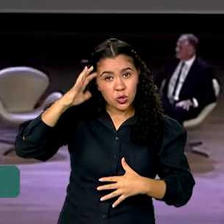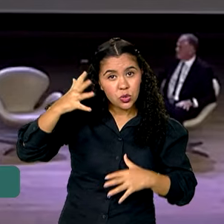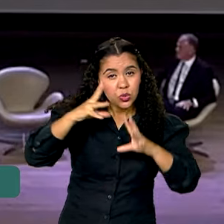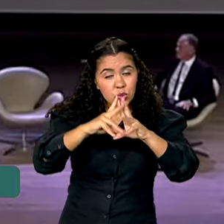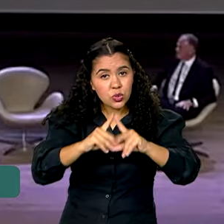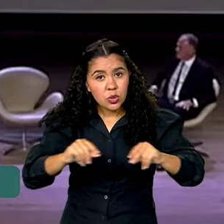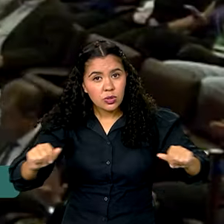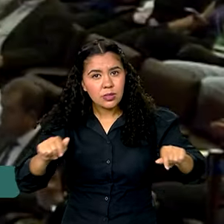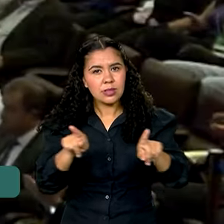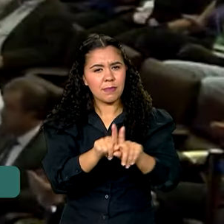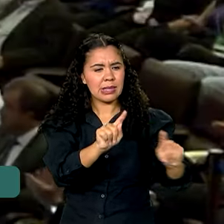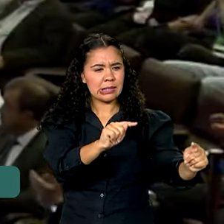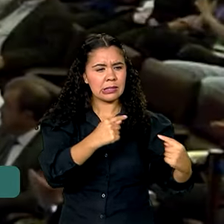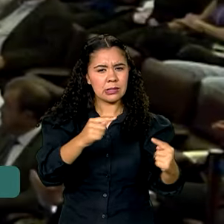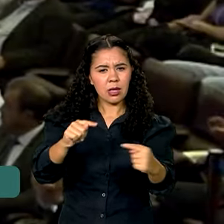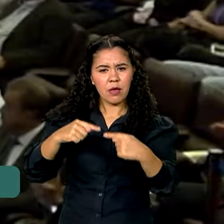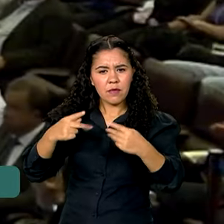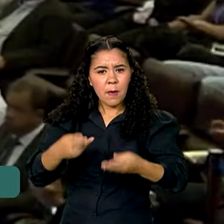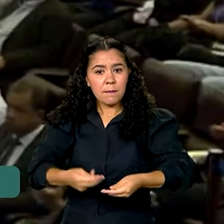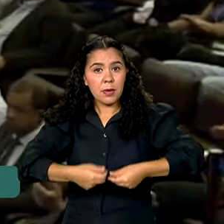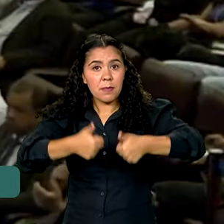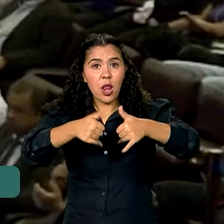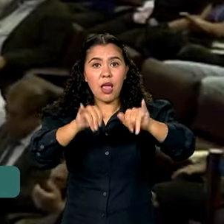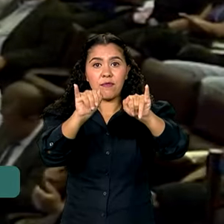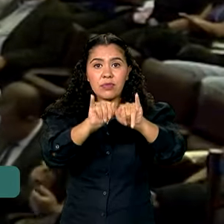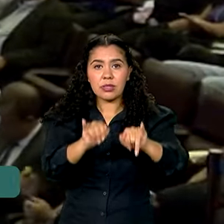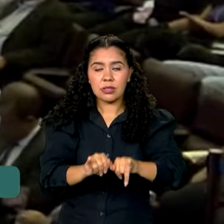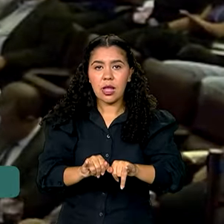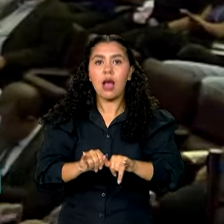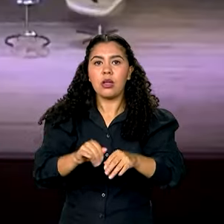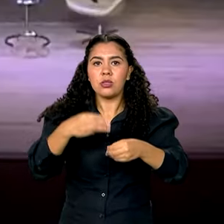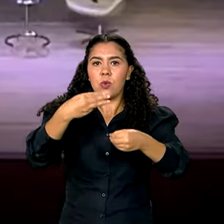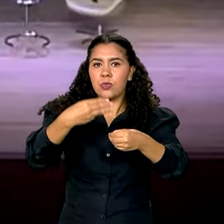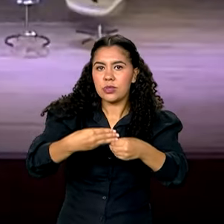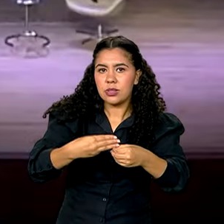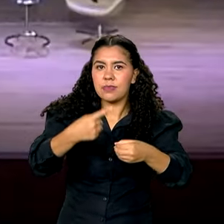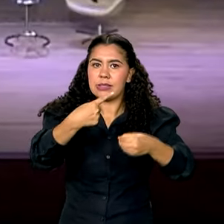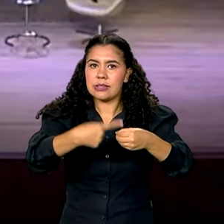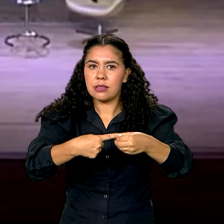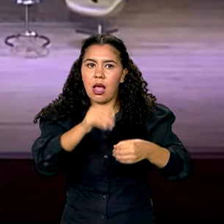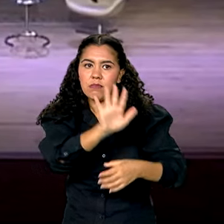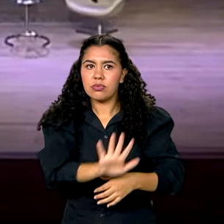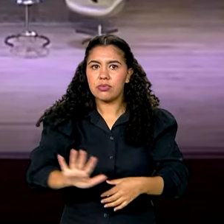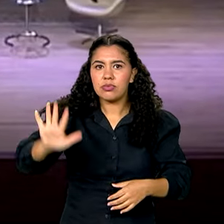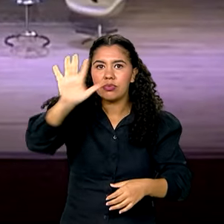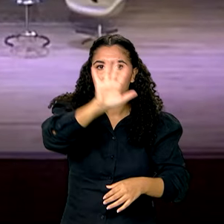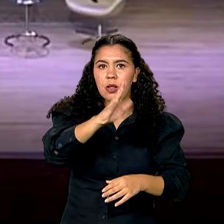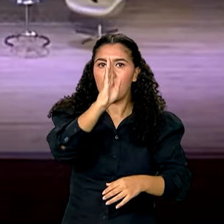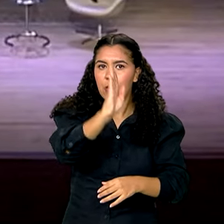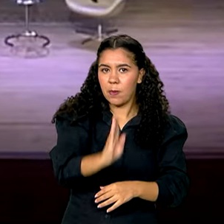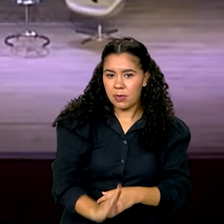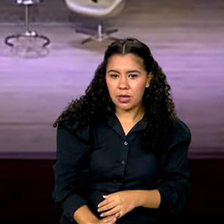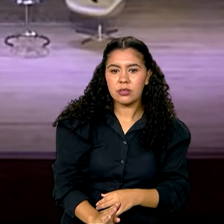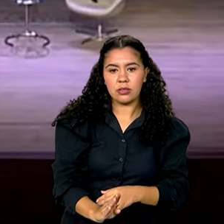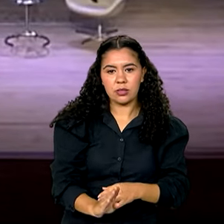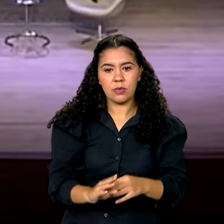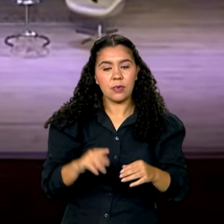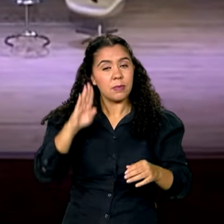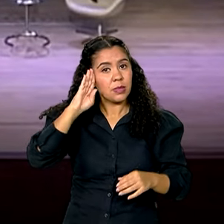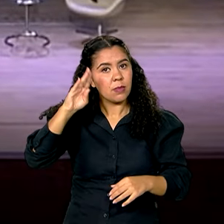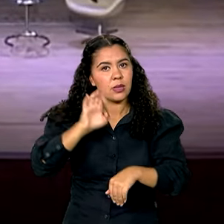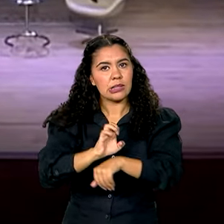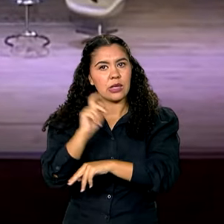melhorar a infraestrutura de cidades brasileiras e experiências de reconstrução nacionais e internacionais para o Rio Grande do Sul